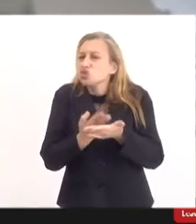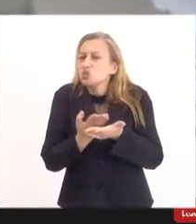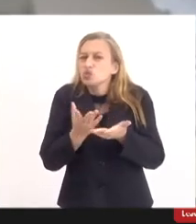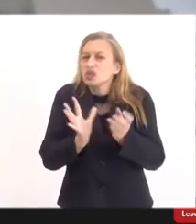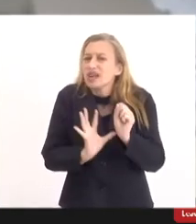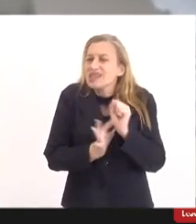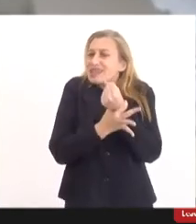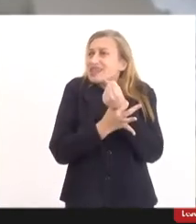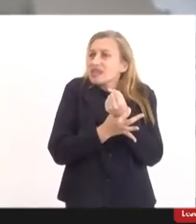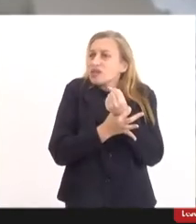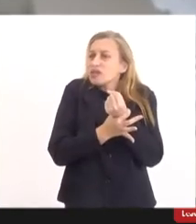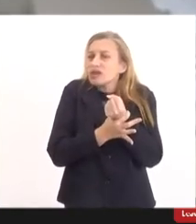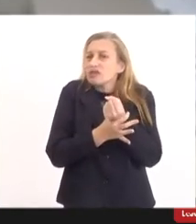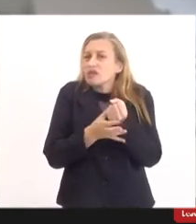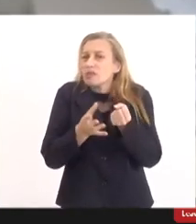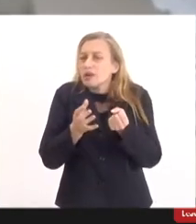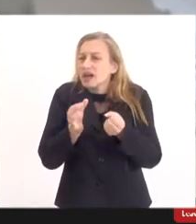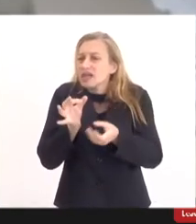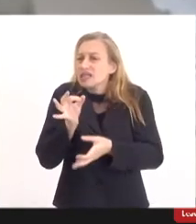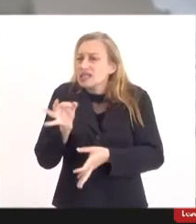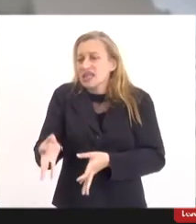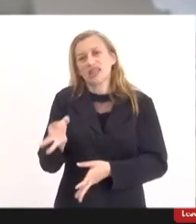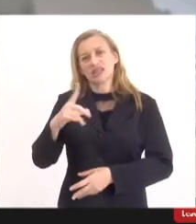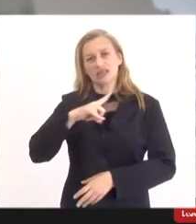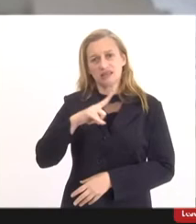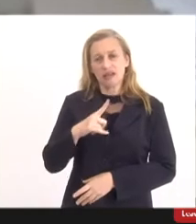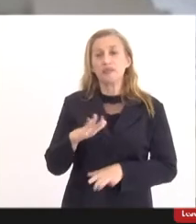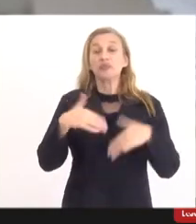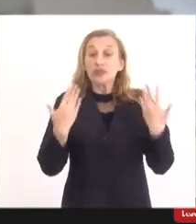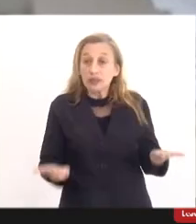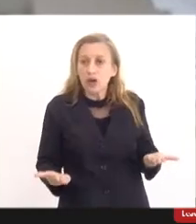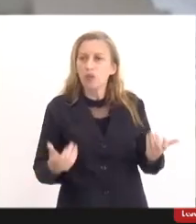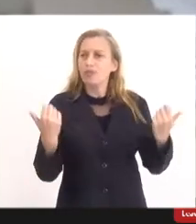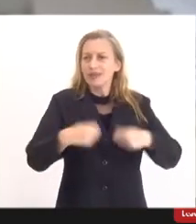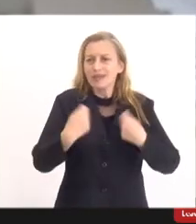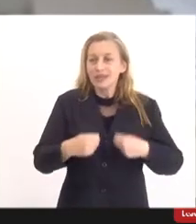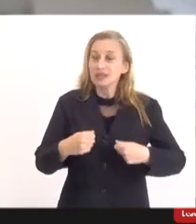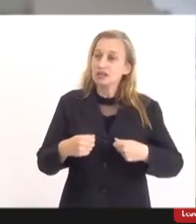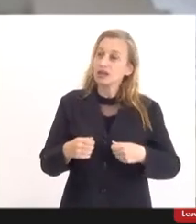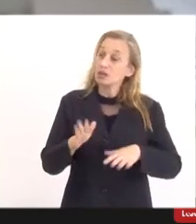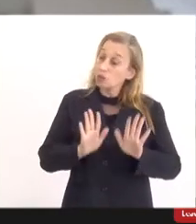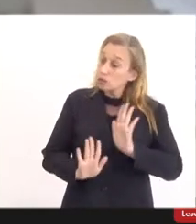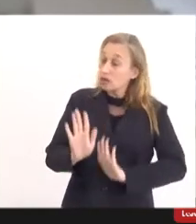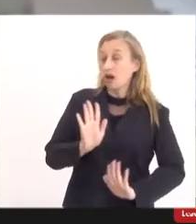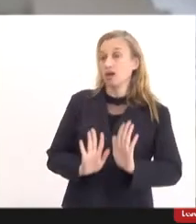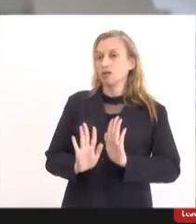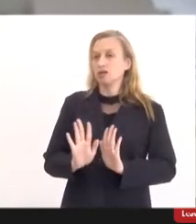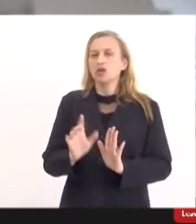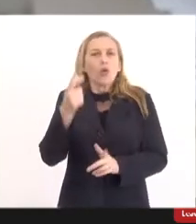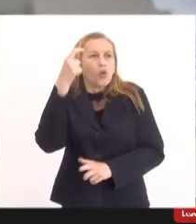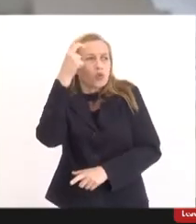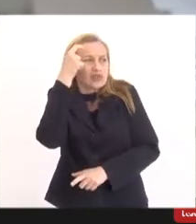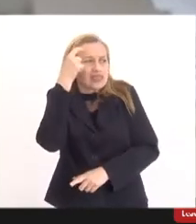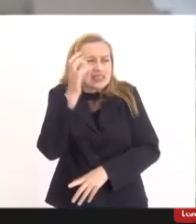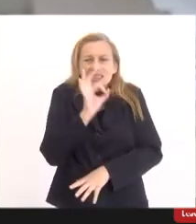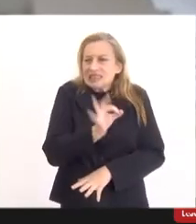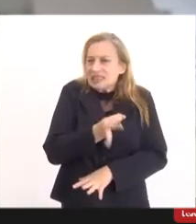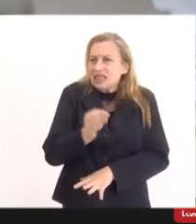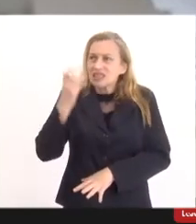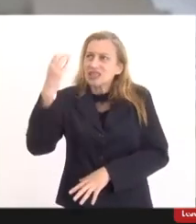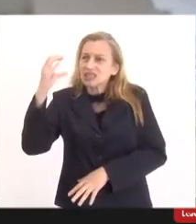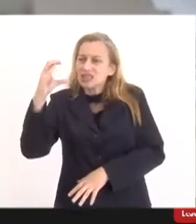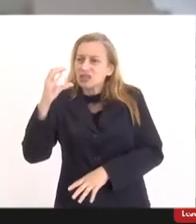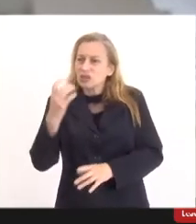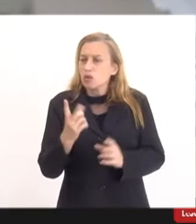firmando para afirmar isso, né? E então, assim, é preciso muita cautela. Não há consenso científico quanto aos